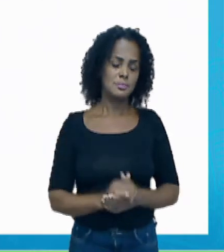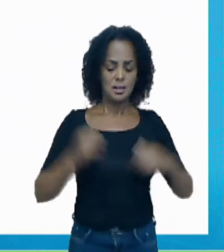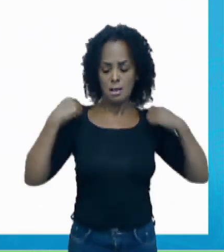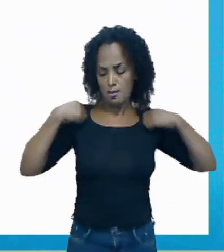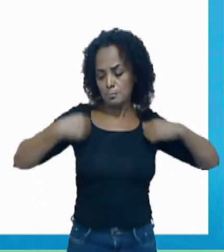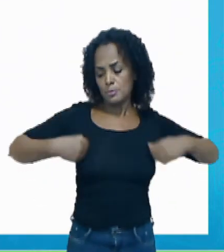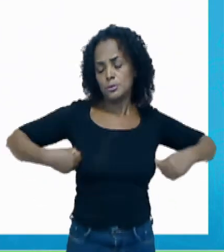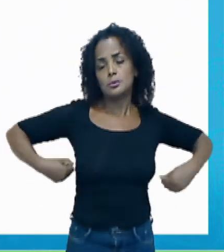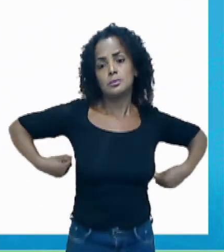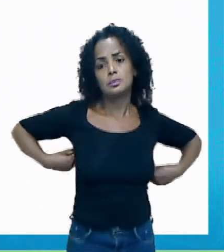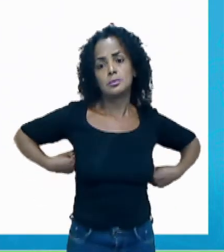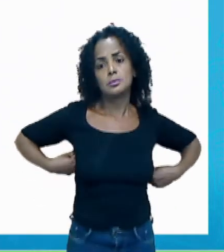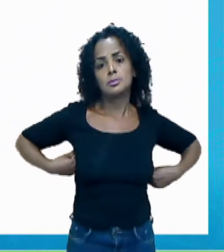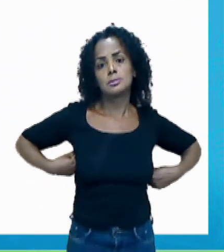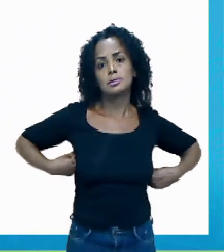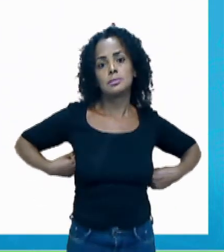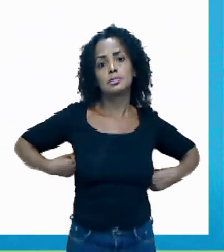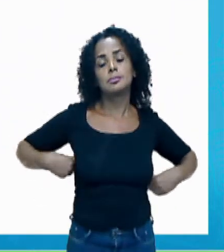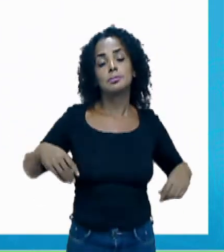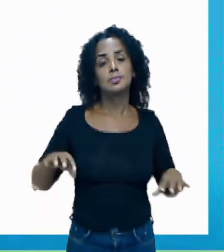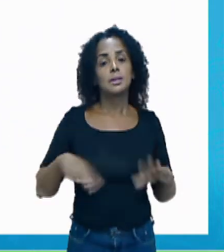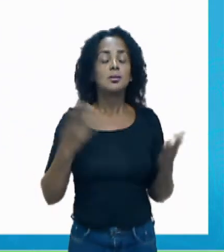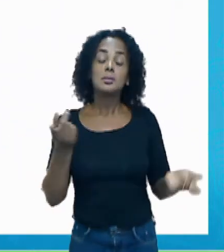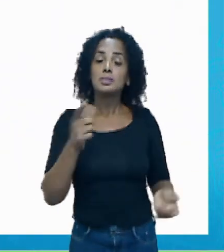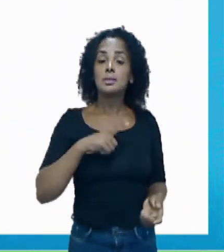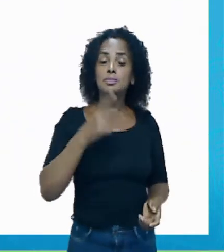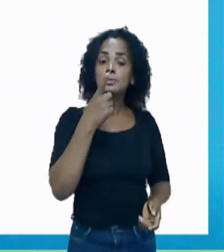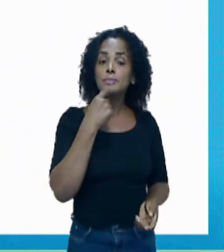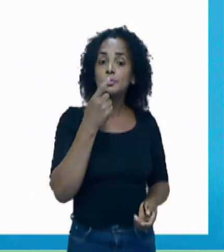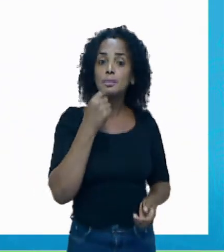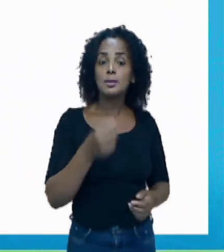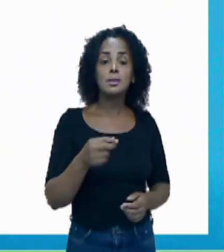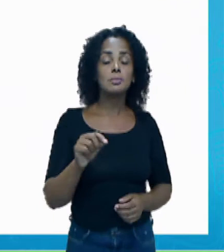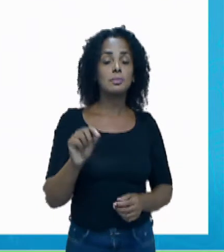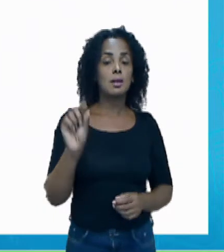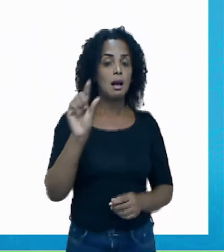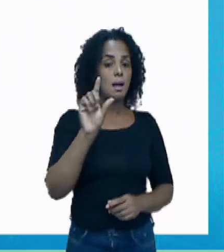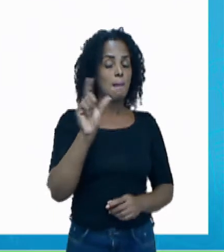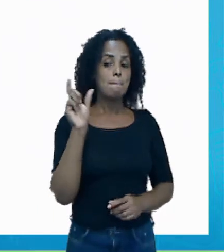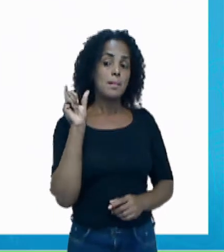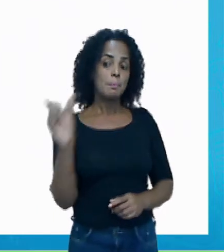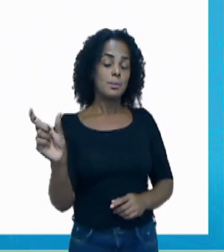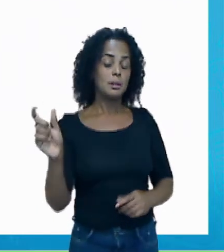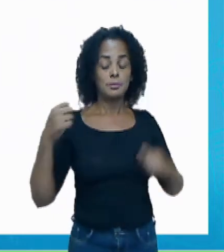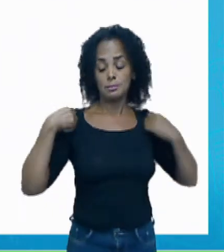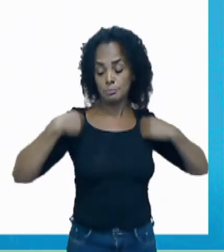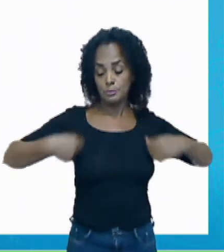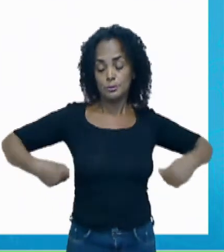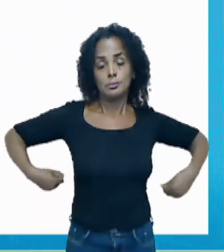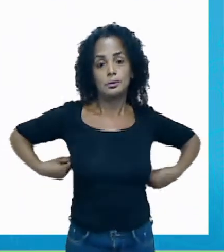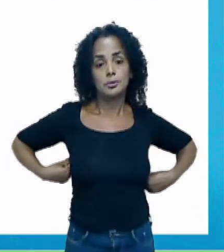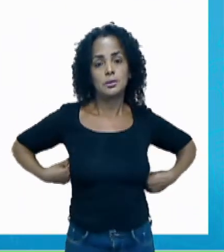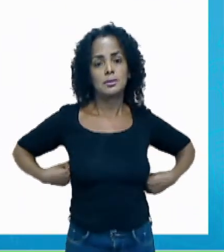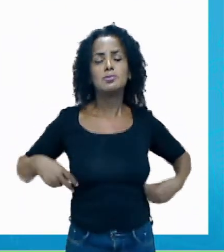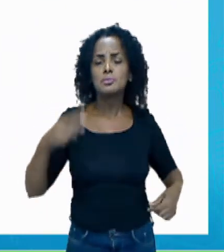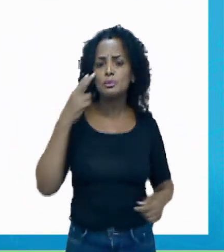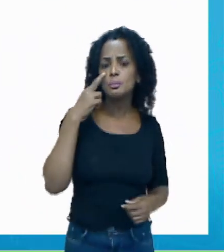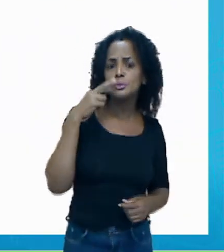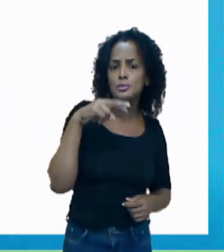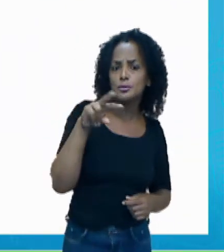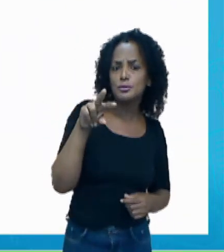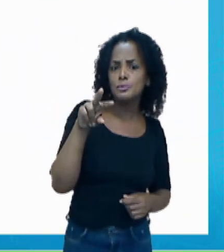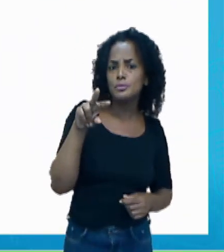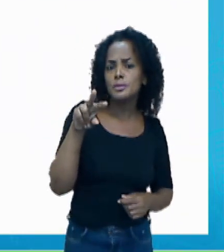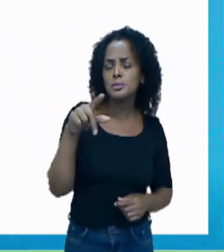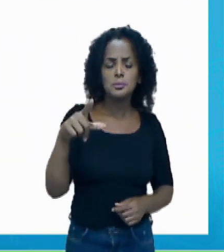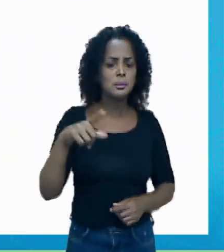Mochila. Aí nós temos em vermelho escrito a palavra mochila. Vamos ver o